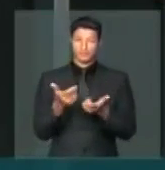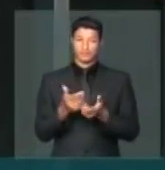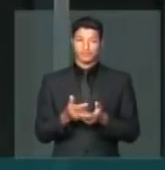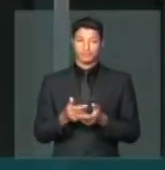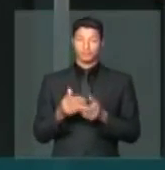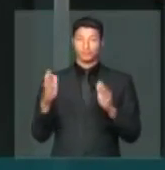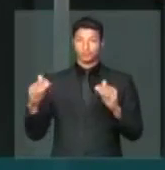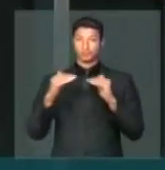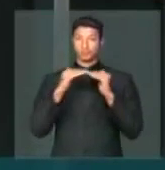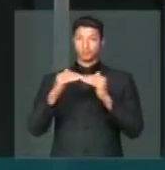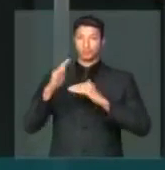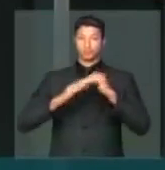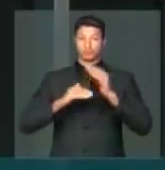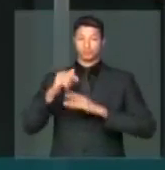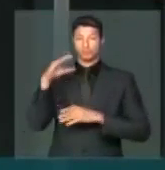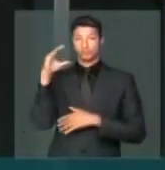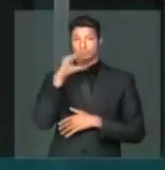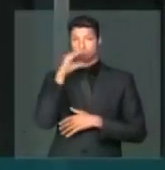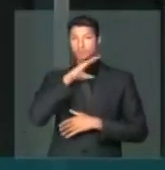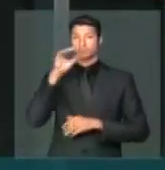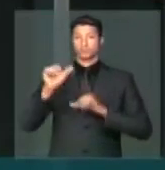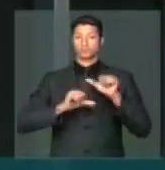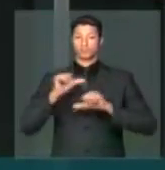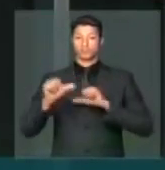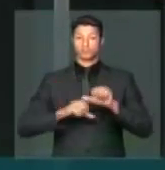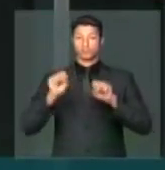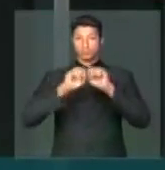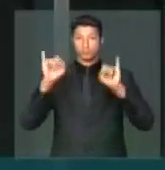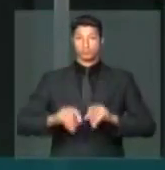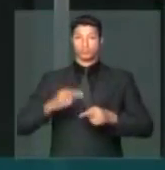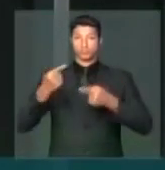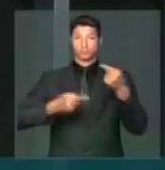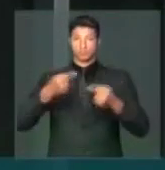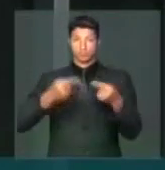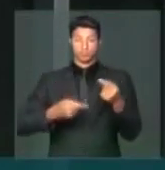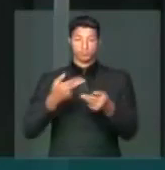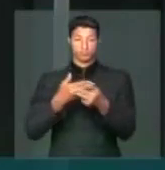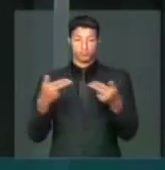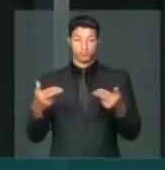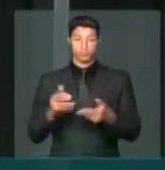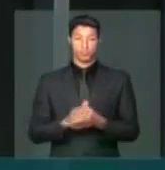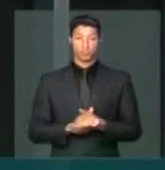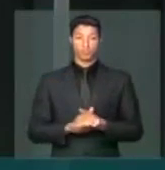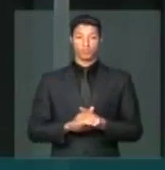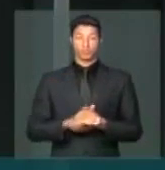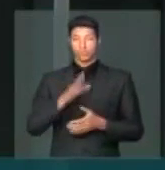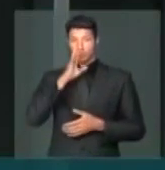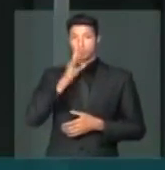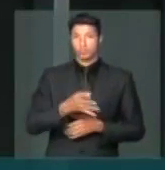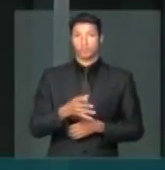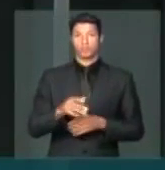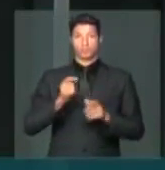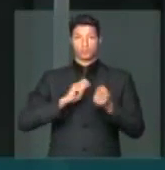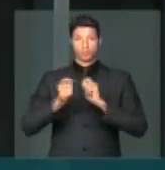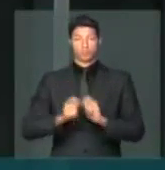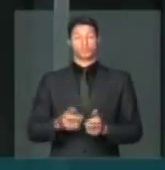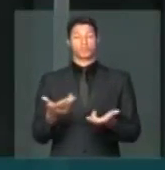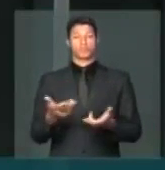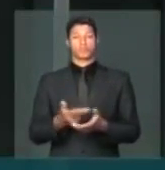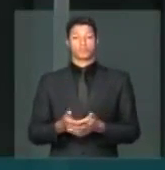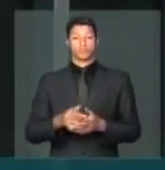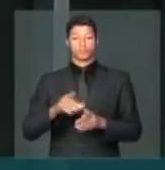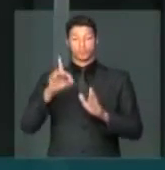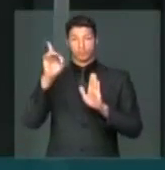unânime em relação à urgência de modificações no sistema político e partidário. Abuso e predomínio do poder econômico,